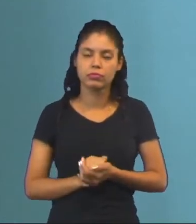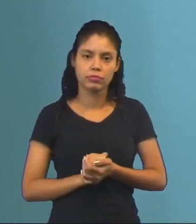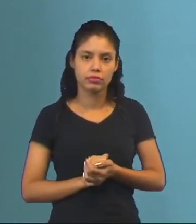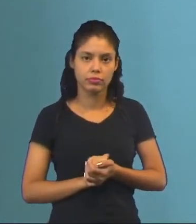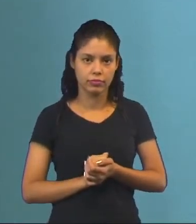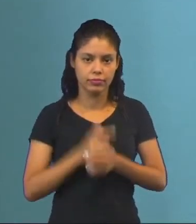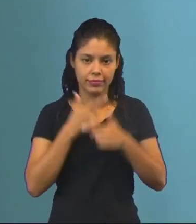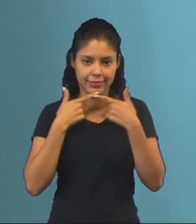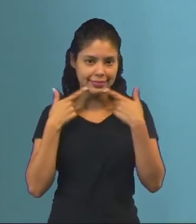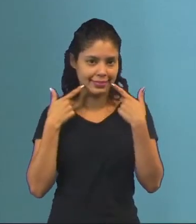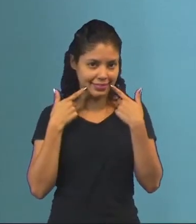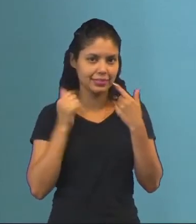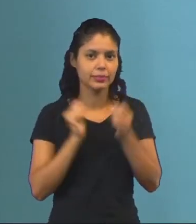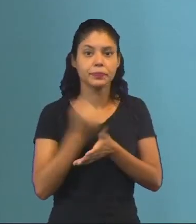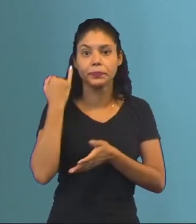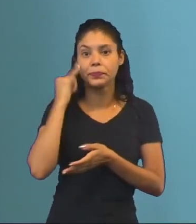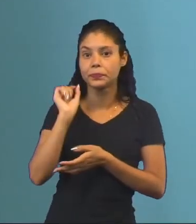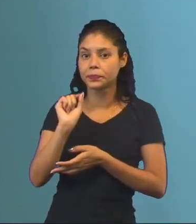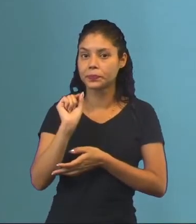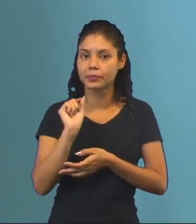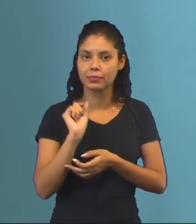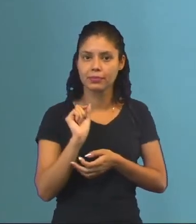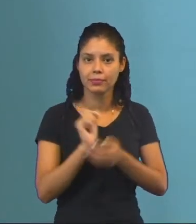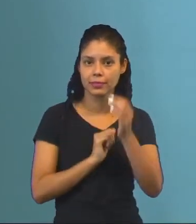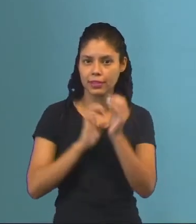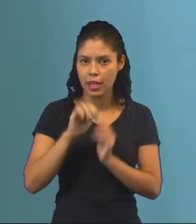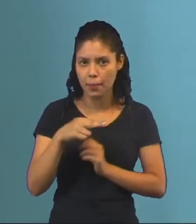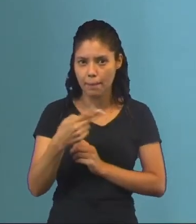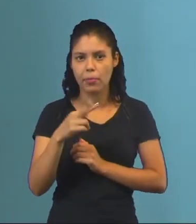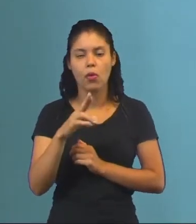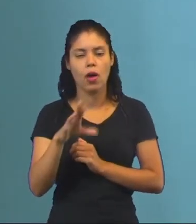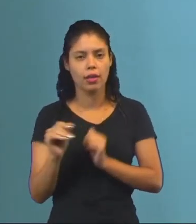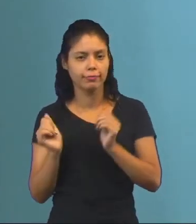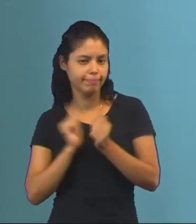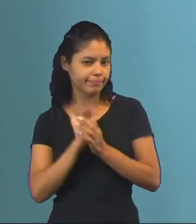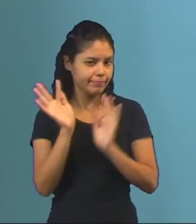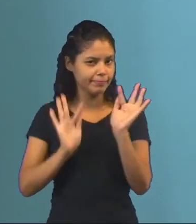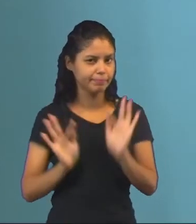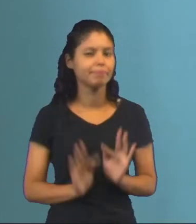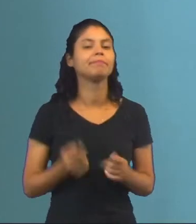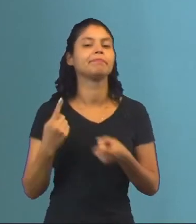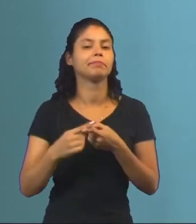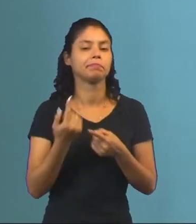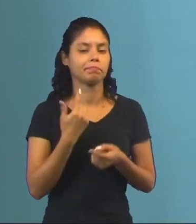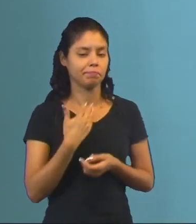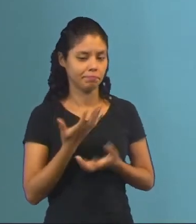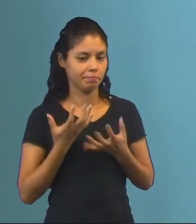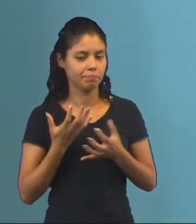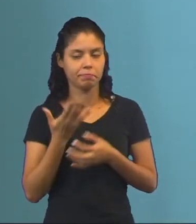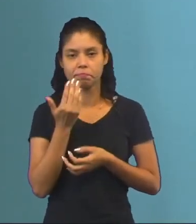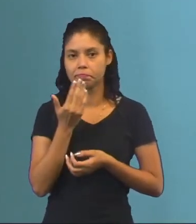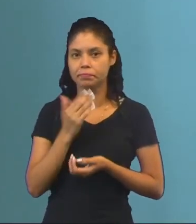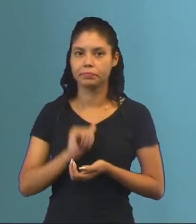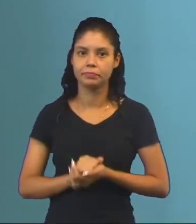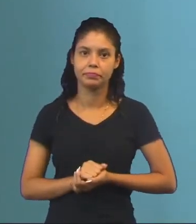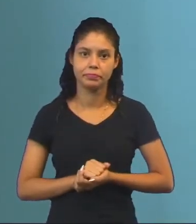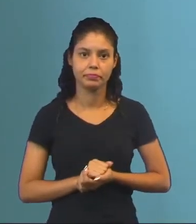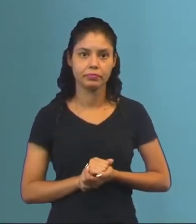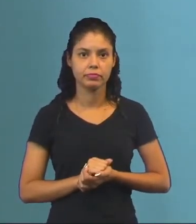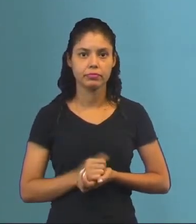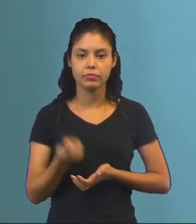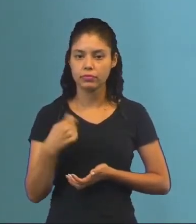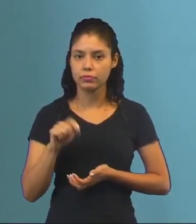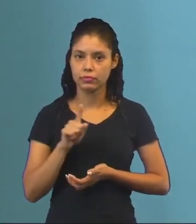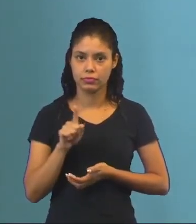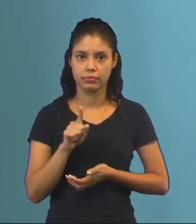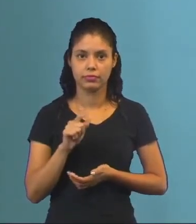sorriso no rosto. Nos dá a ideia também que ele estava empolgado. Ele estava animado para comer um pedaço do bolo, tá? E eu não